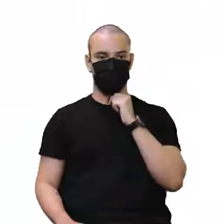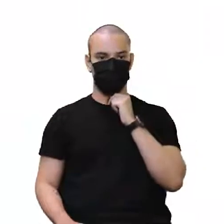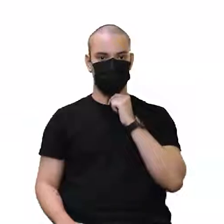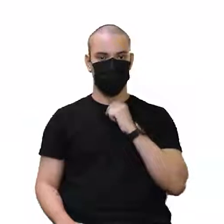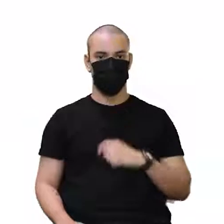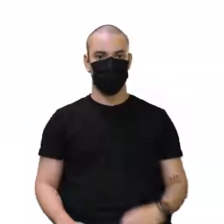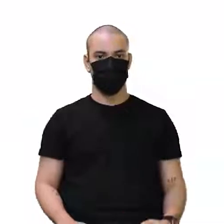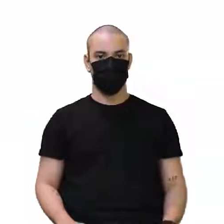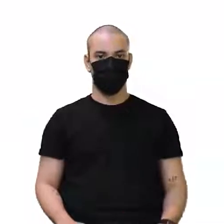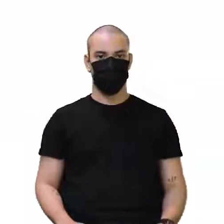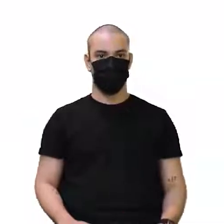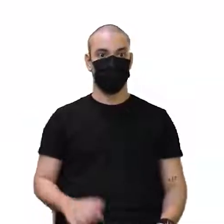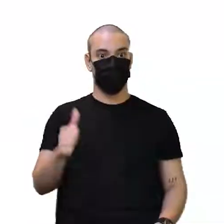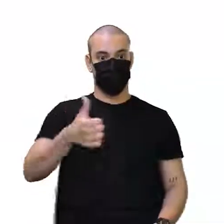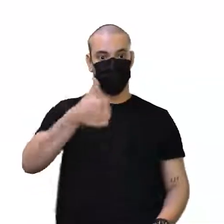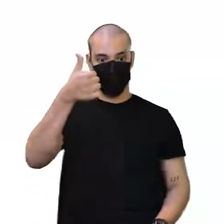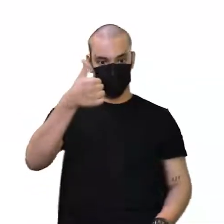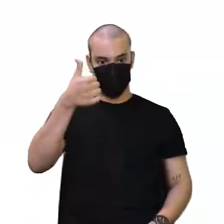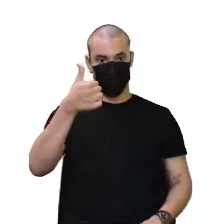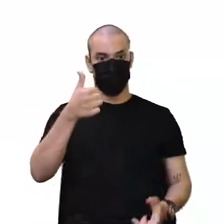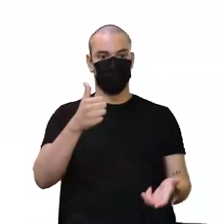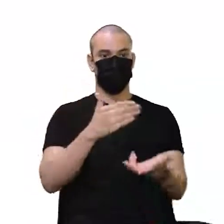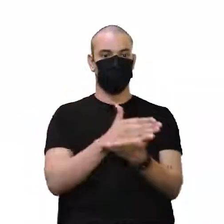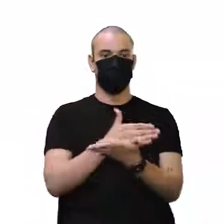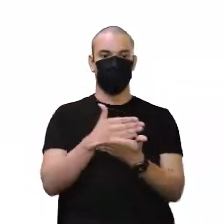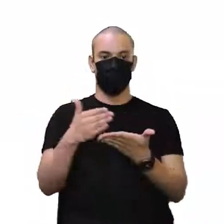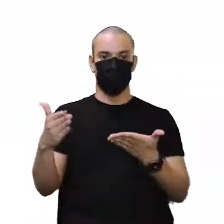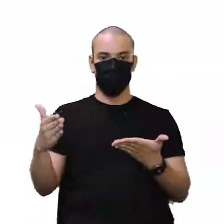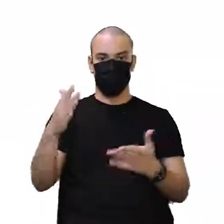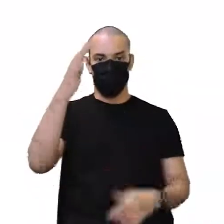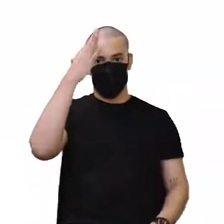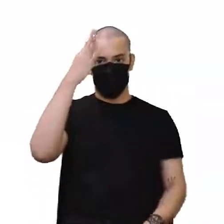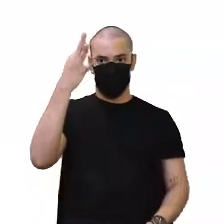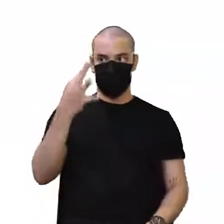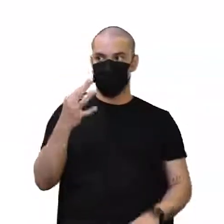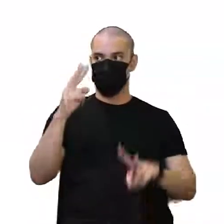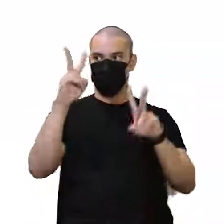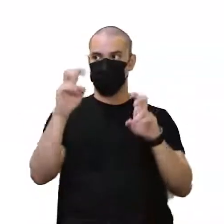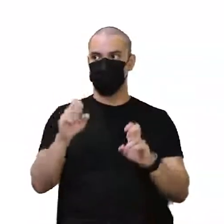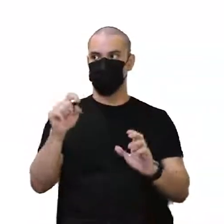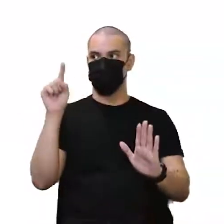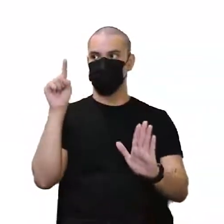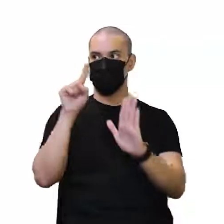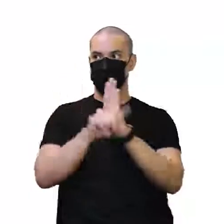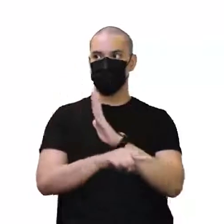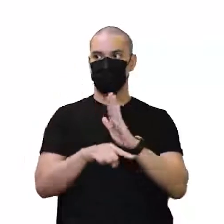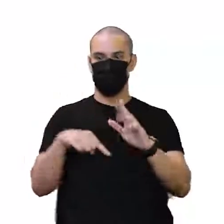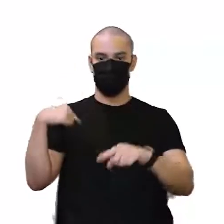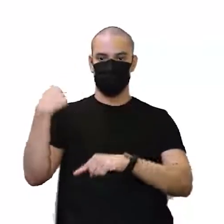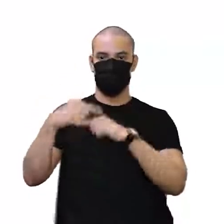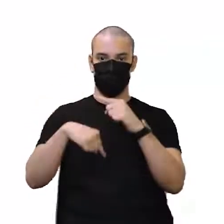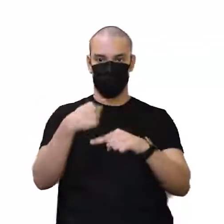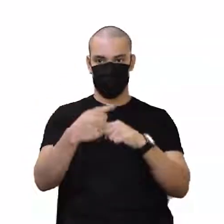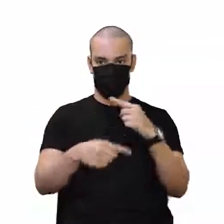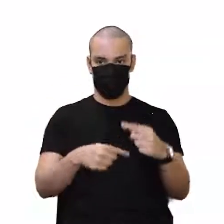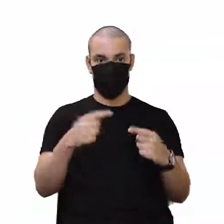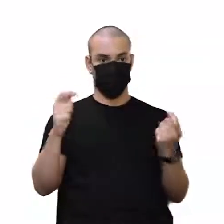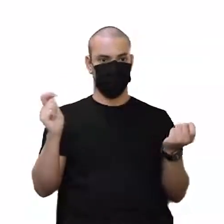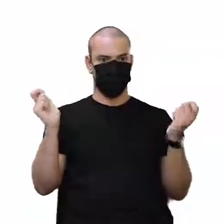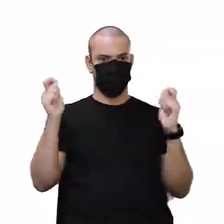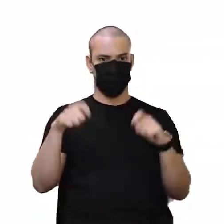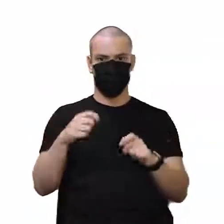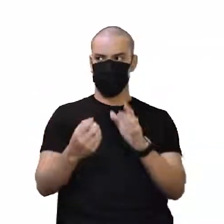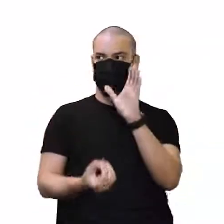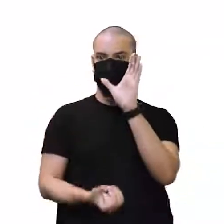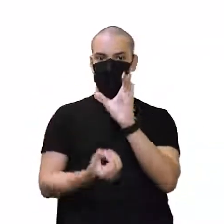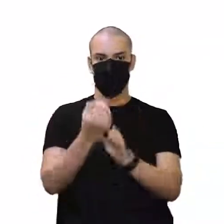Vamos lá. Questão 1. O início da compreensão sobre a questão da hereditariedade permitiu que